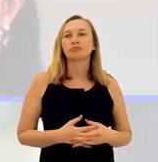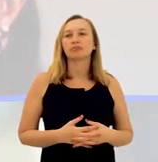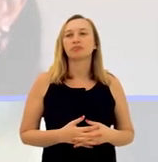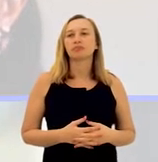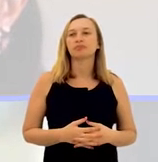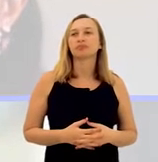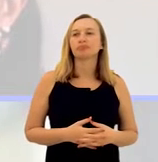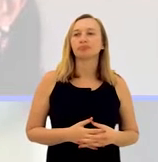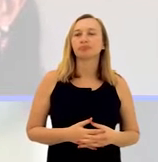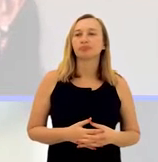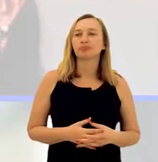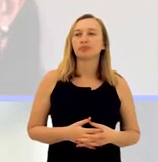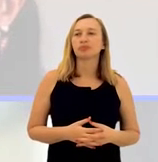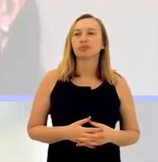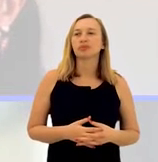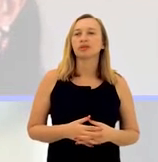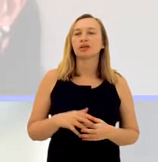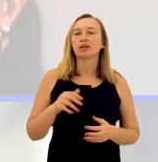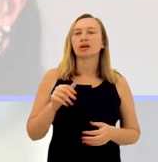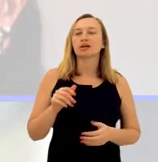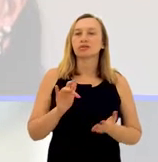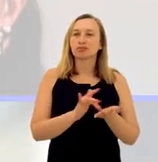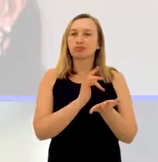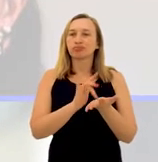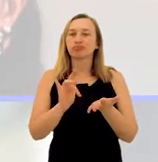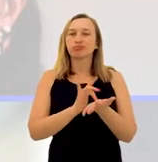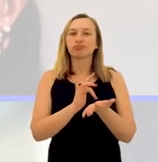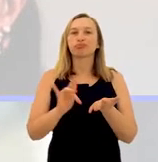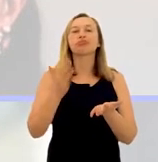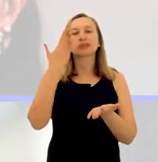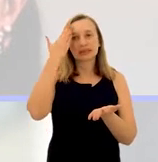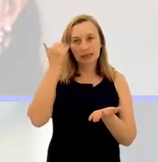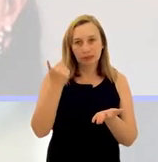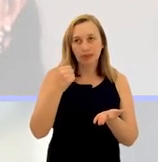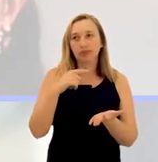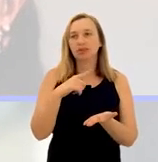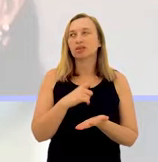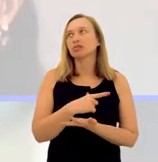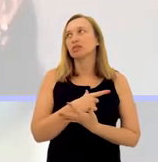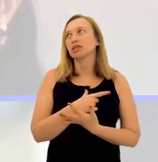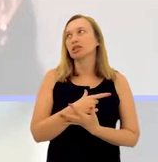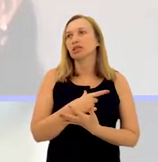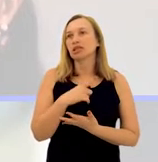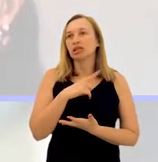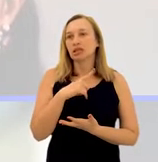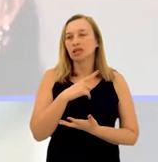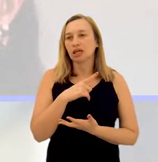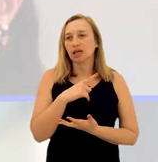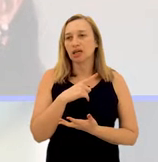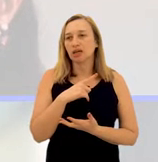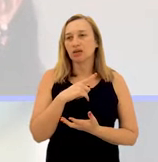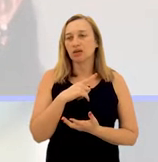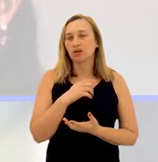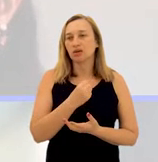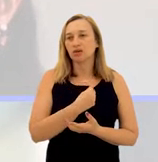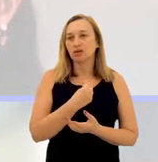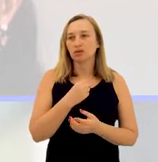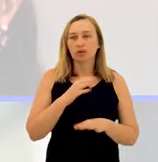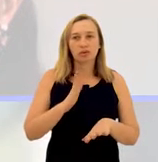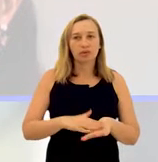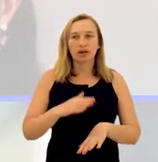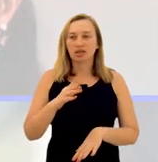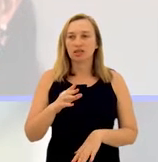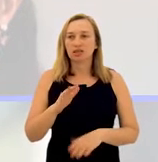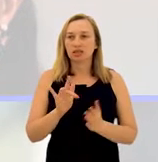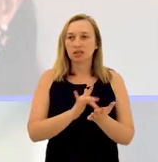dos aparelhos de celular. gente sabe que existe um número duas vezes